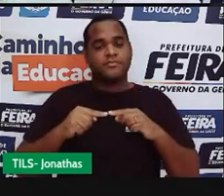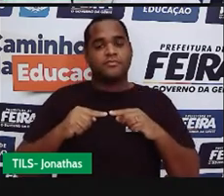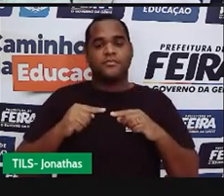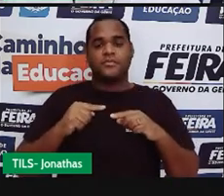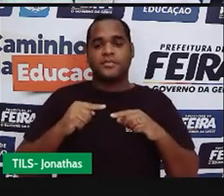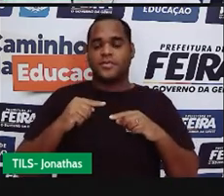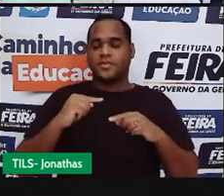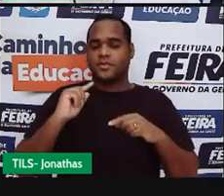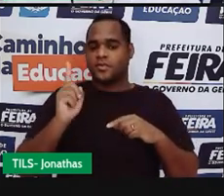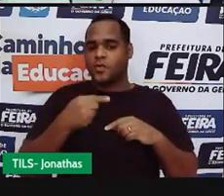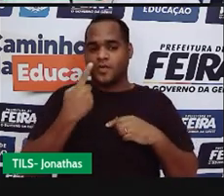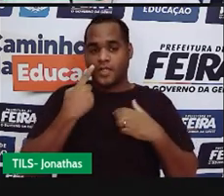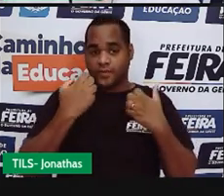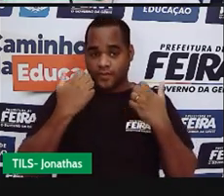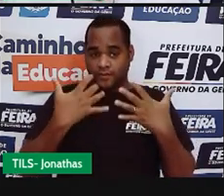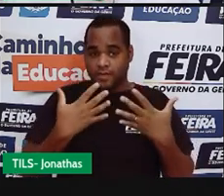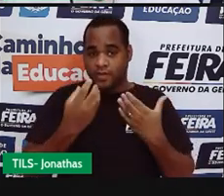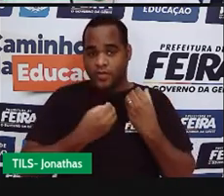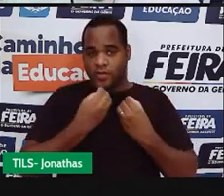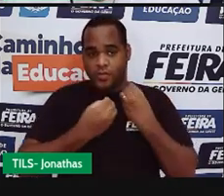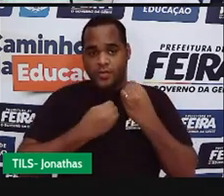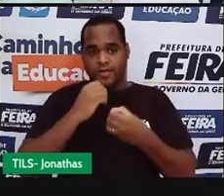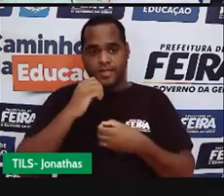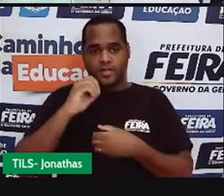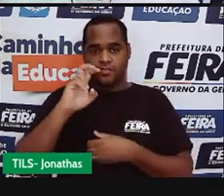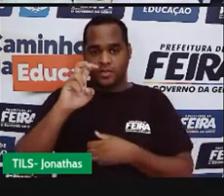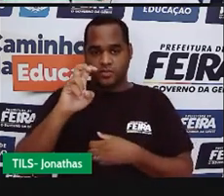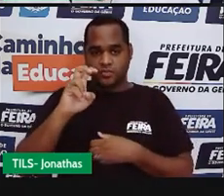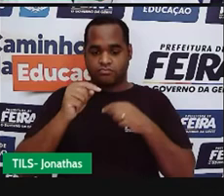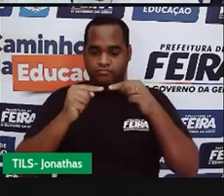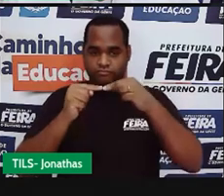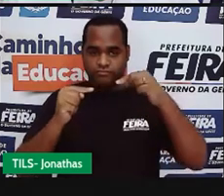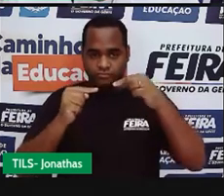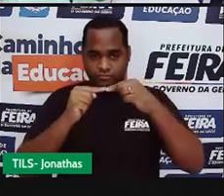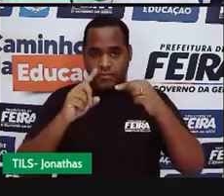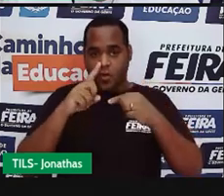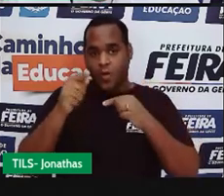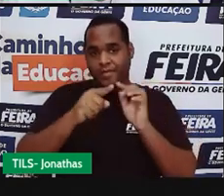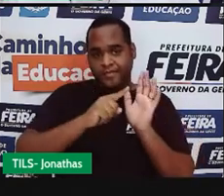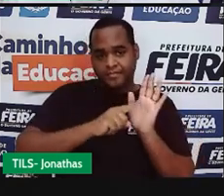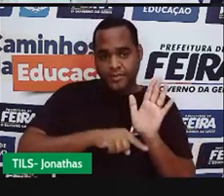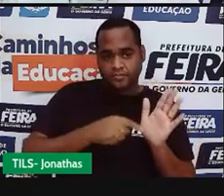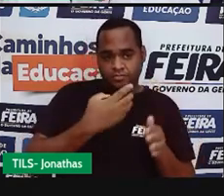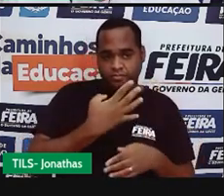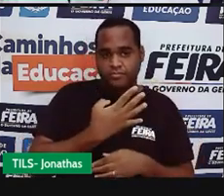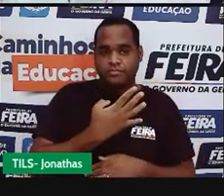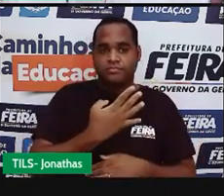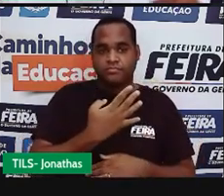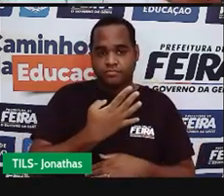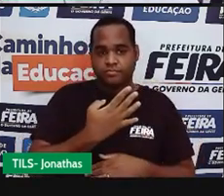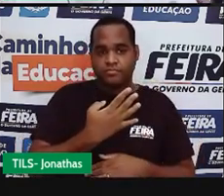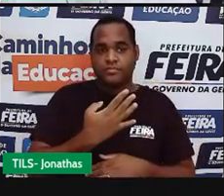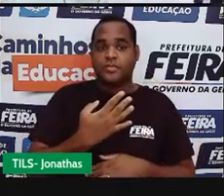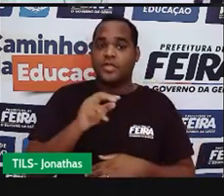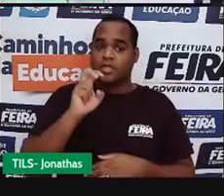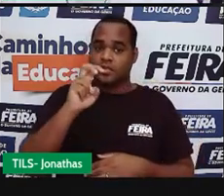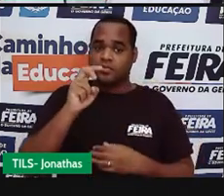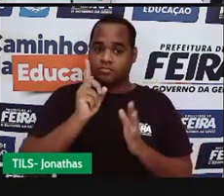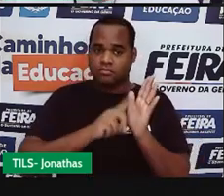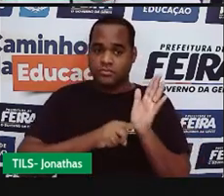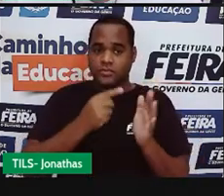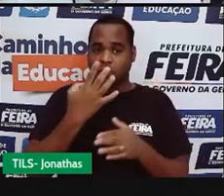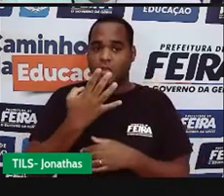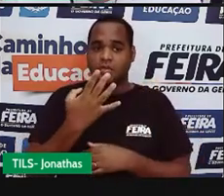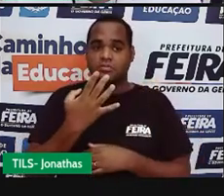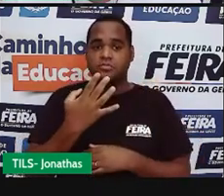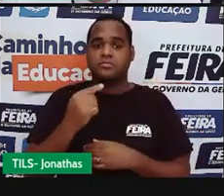Vamos fazer agora o lado que mede cinco menos o lado que mede quatro. Cinco menos quatro,